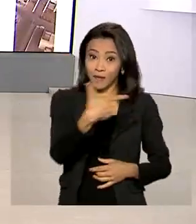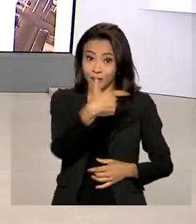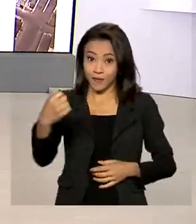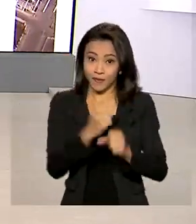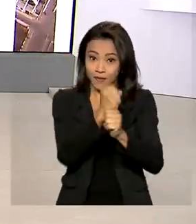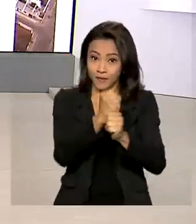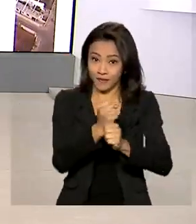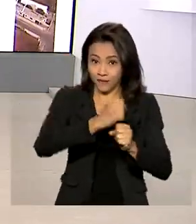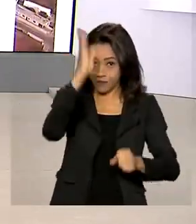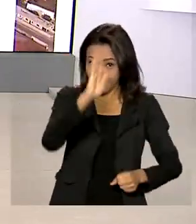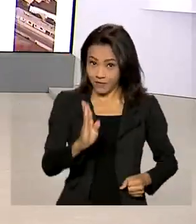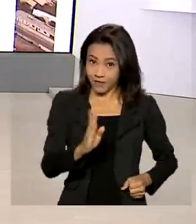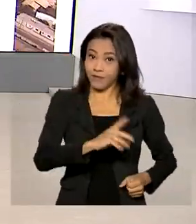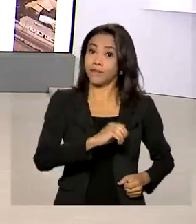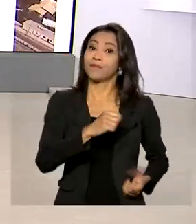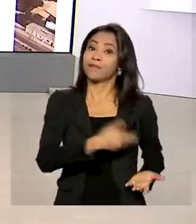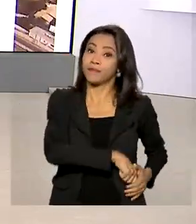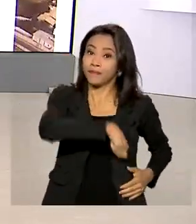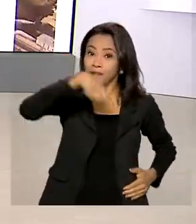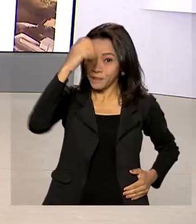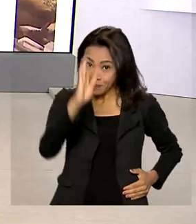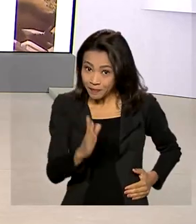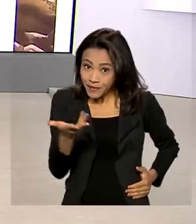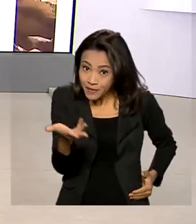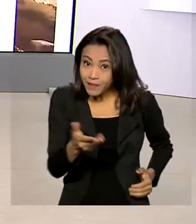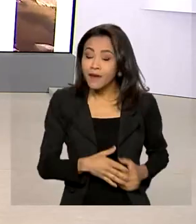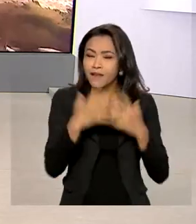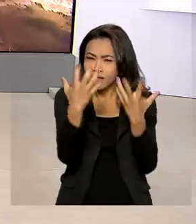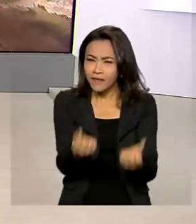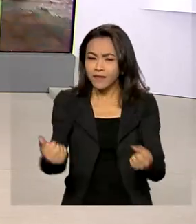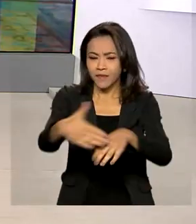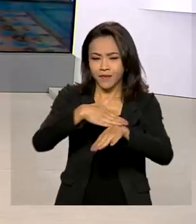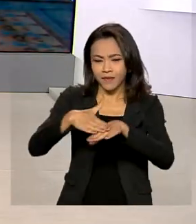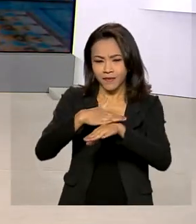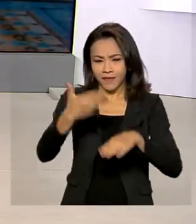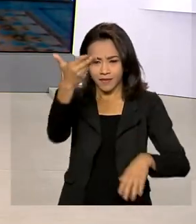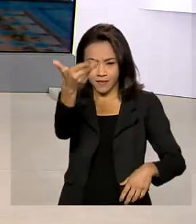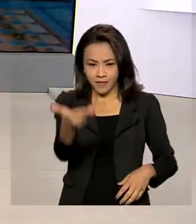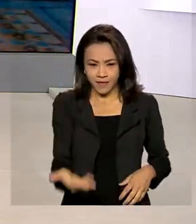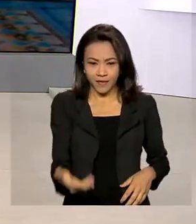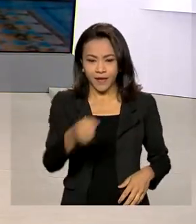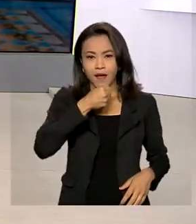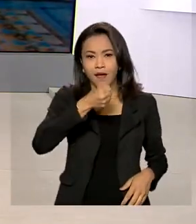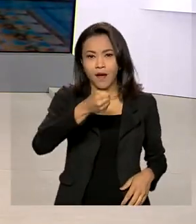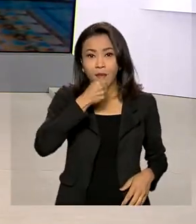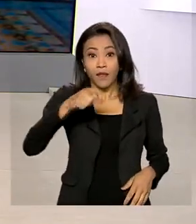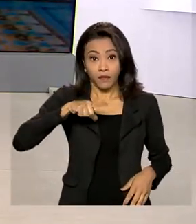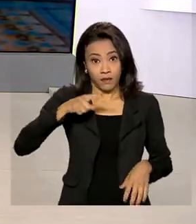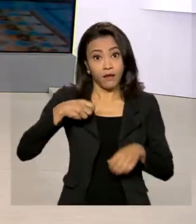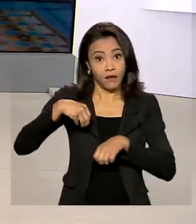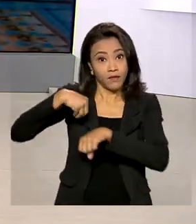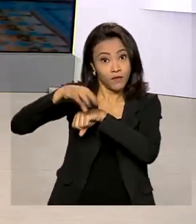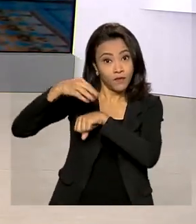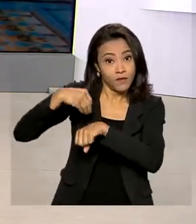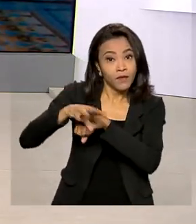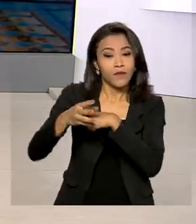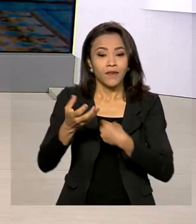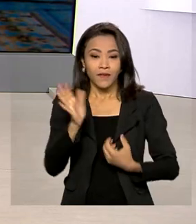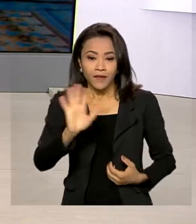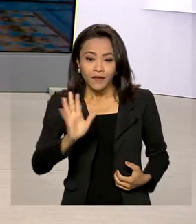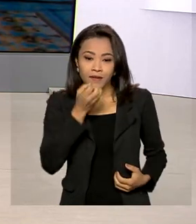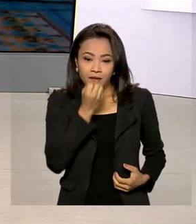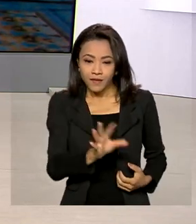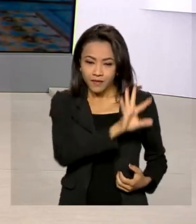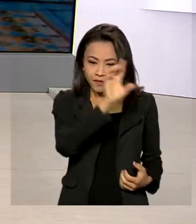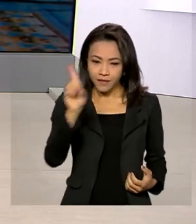independência do Brasil. Vamos ao vivo conversar com o repórter Glauco de Queiroz, que tem as informações para a gente. Bom dia,